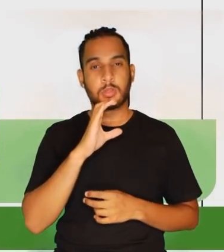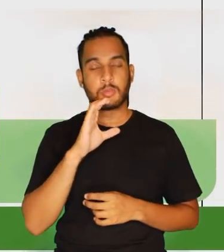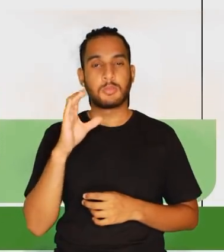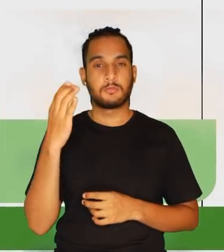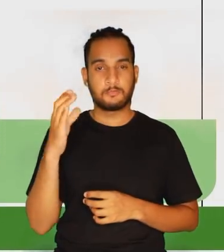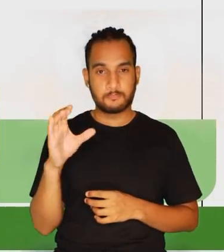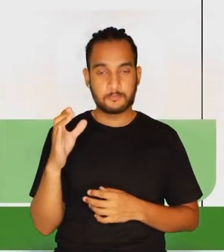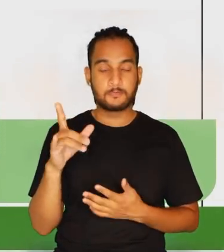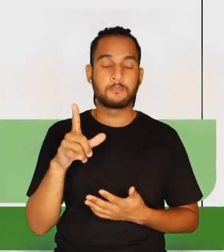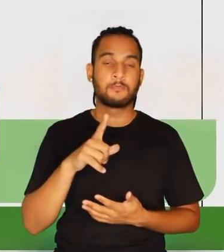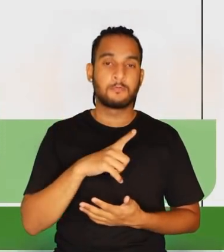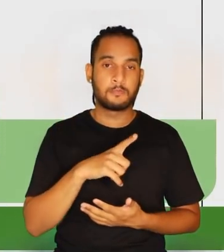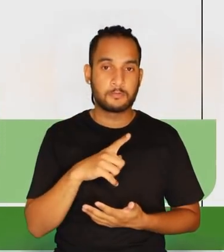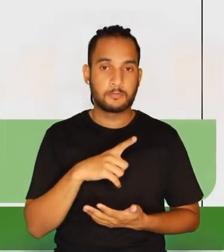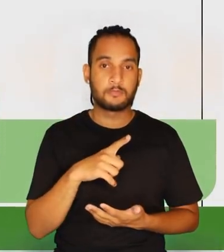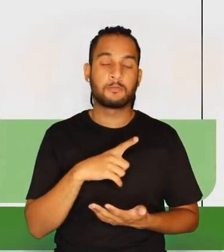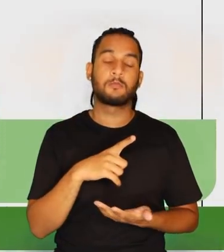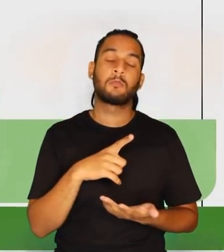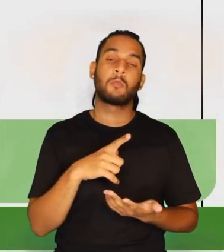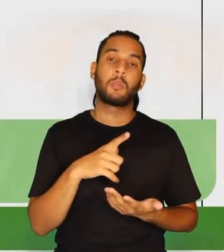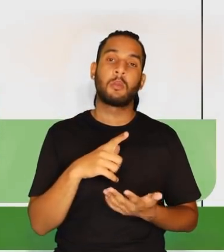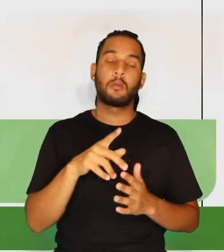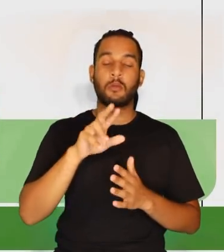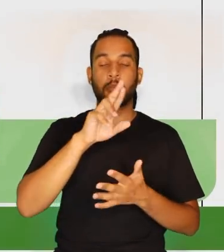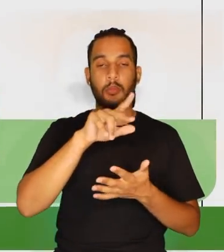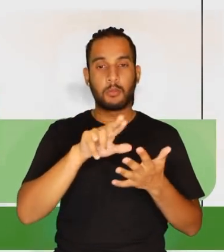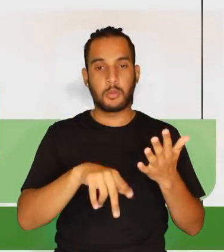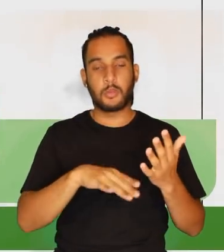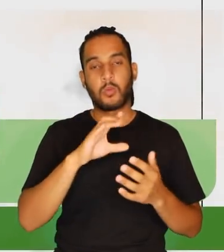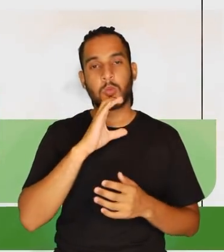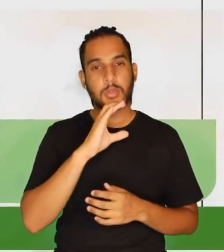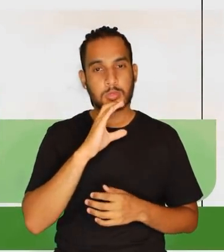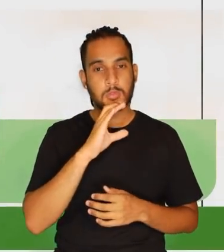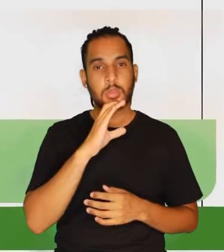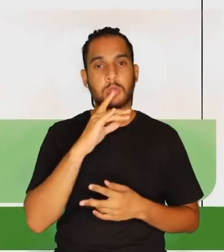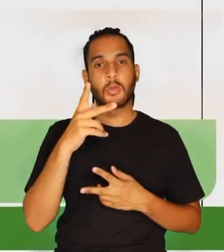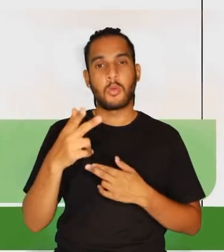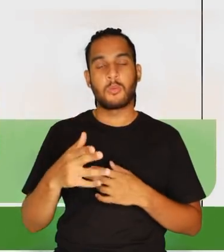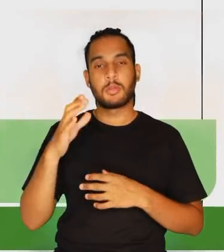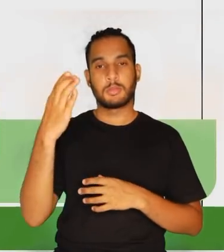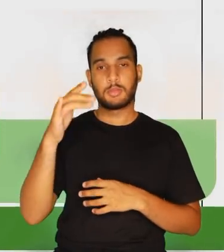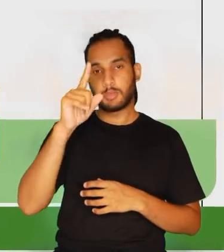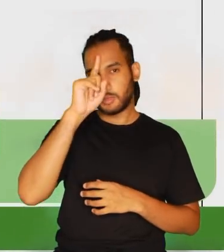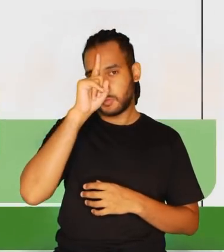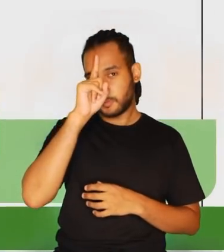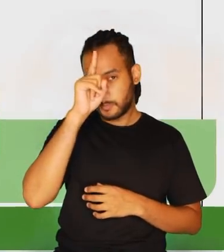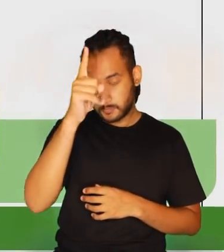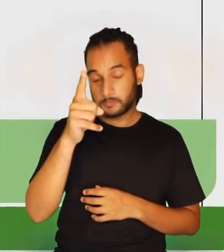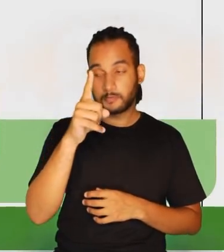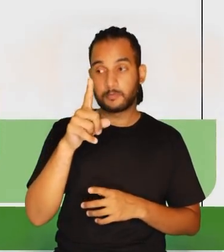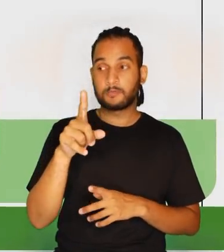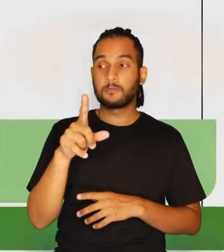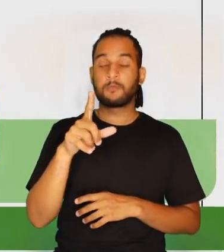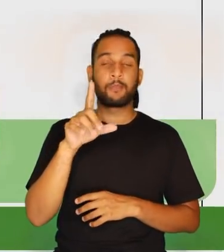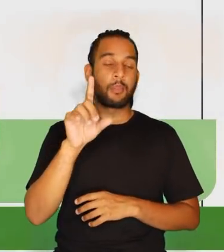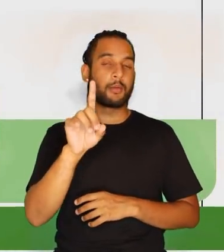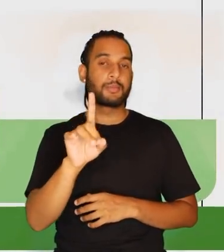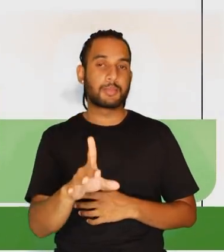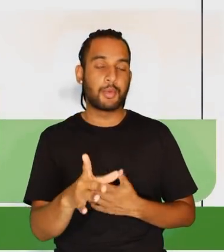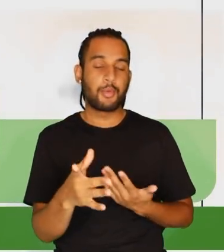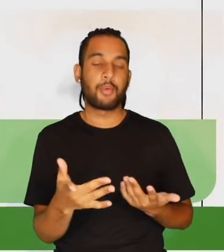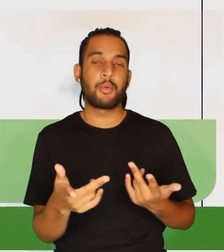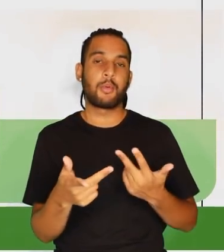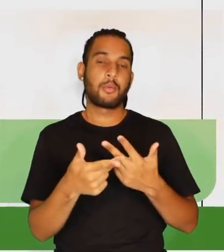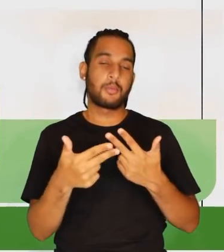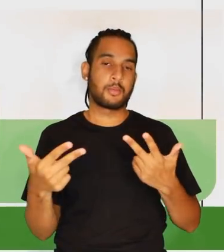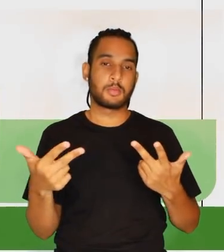Esse conhecimento científico, ele tem, ele traz também os diversos conhecimentos que, como a Ciência da Natureza, ela